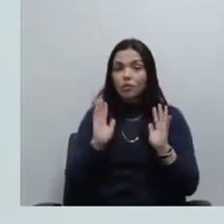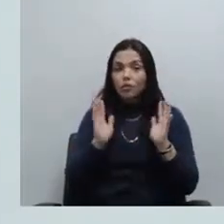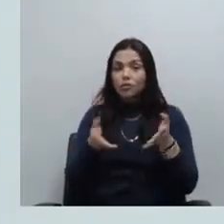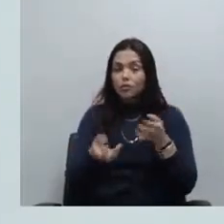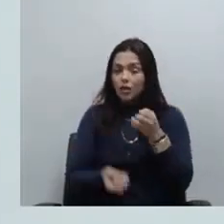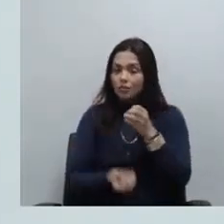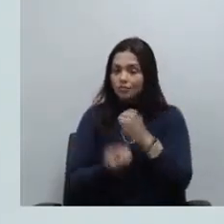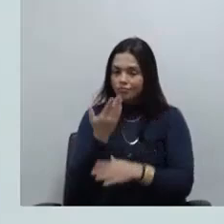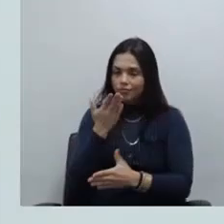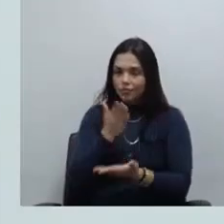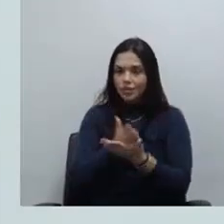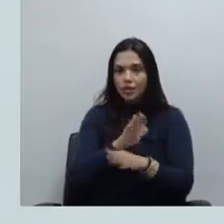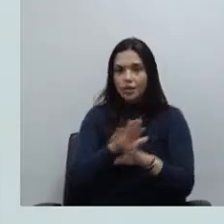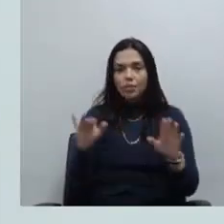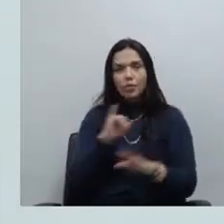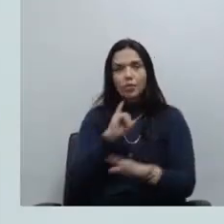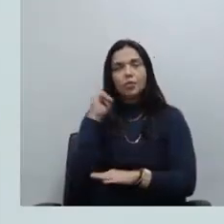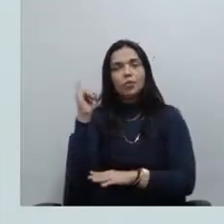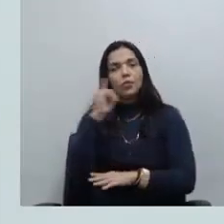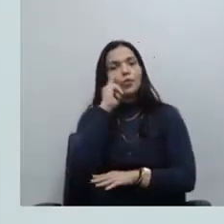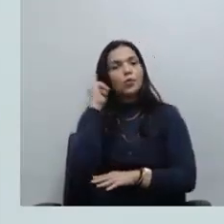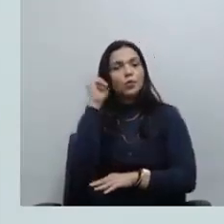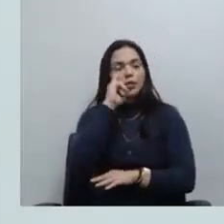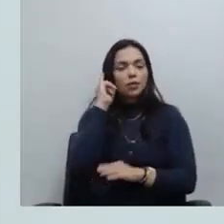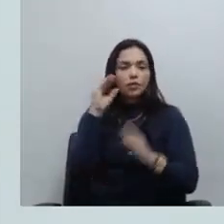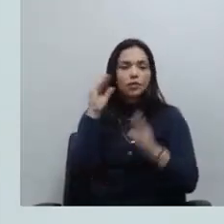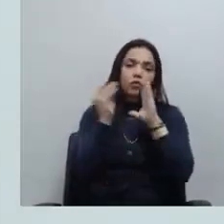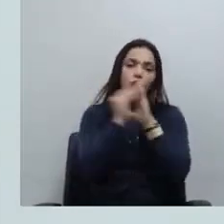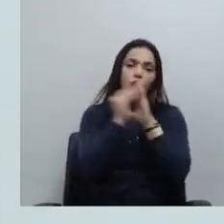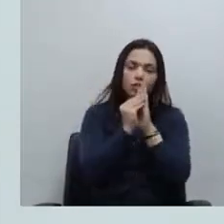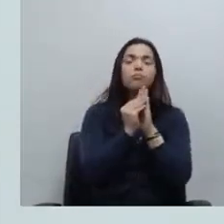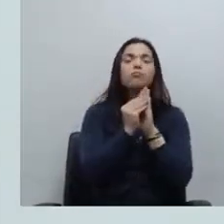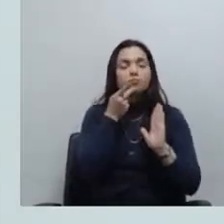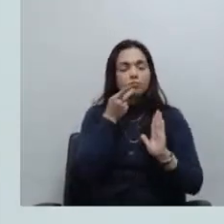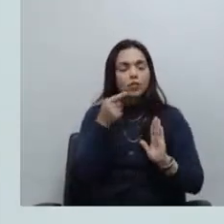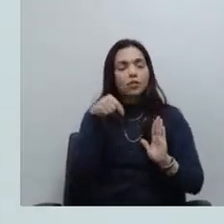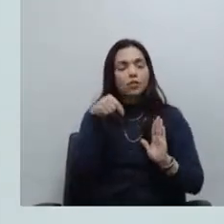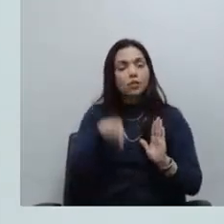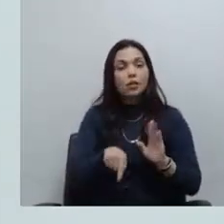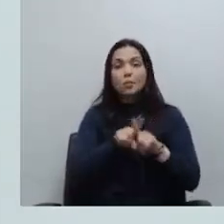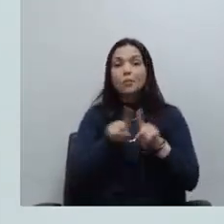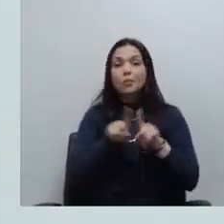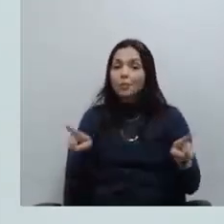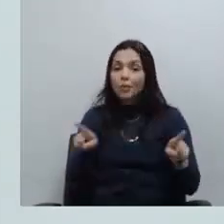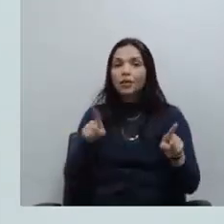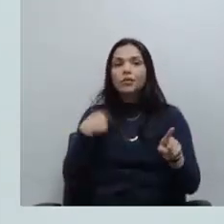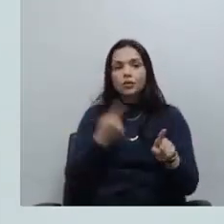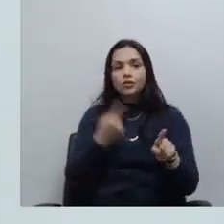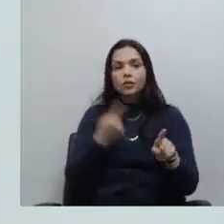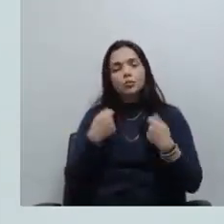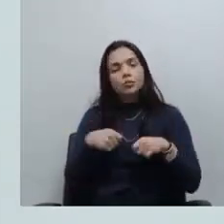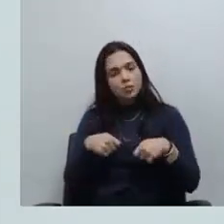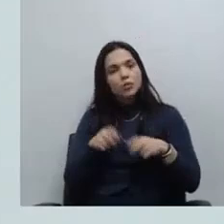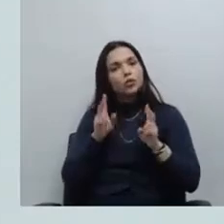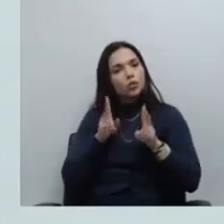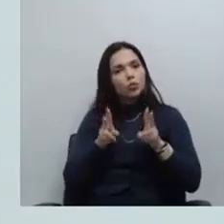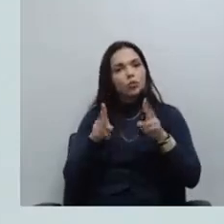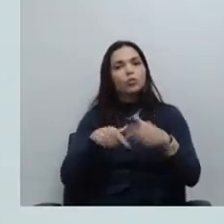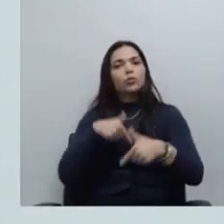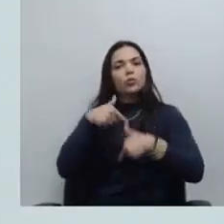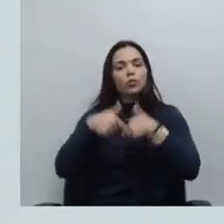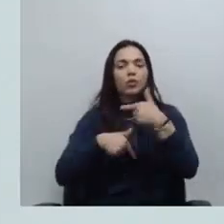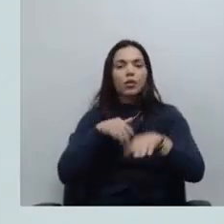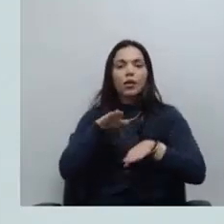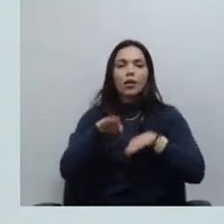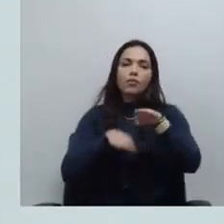implementadas uma medida extremamente salutar registro aqui mas de fato precisamos avançar tenho certeza que a